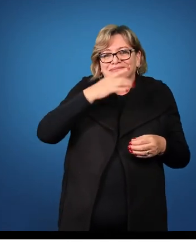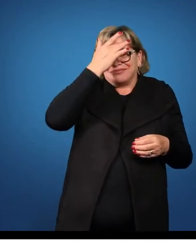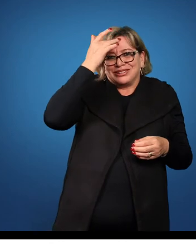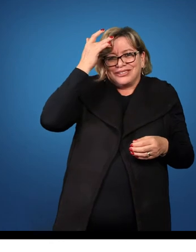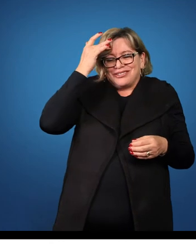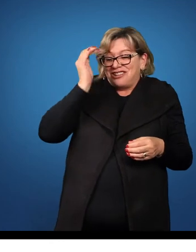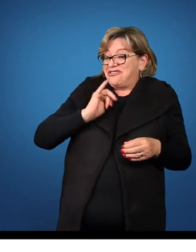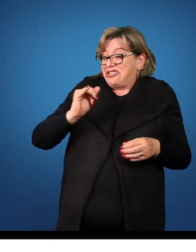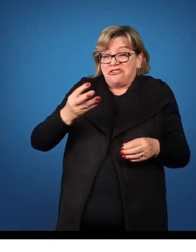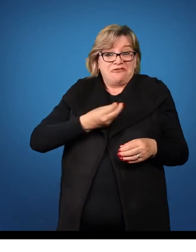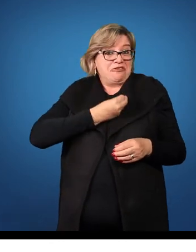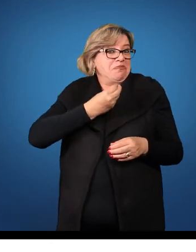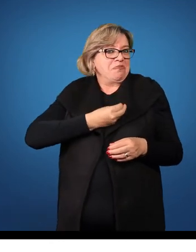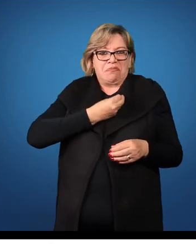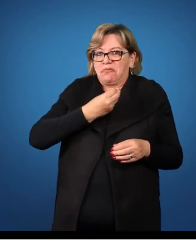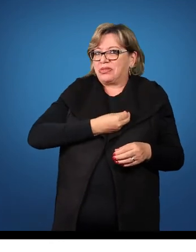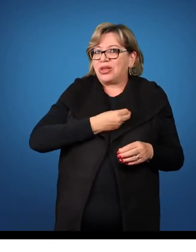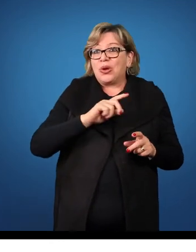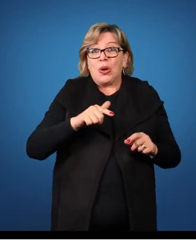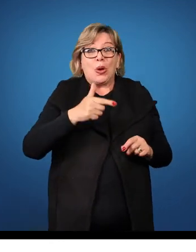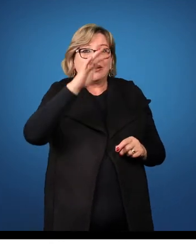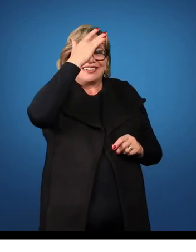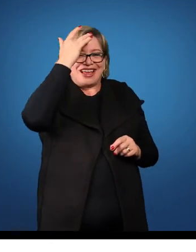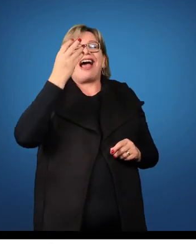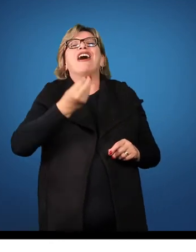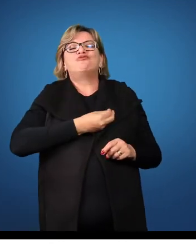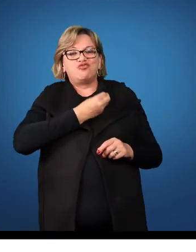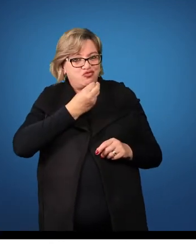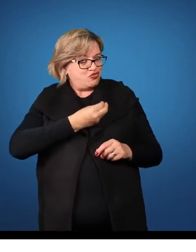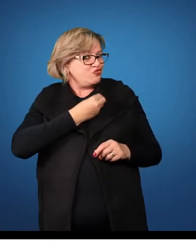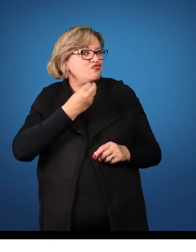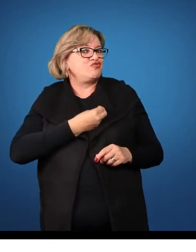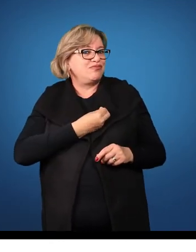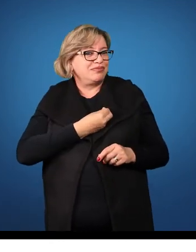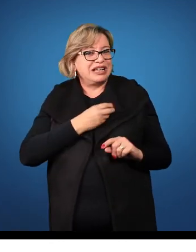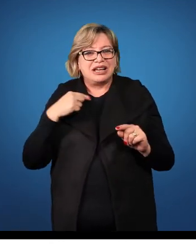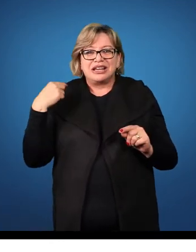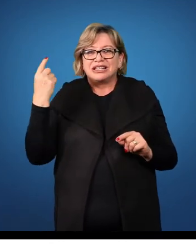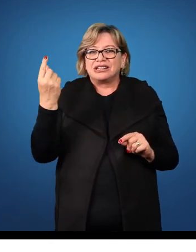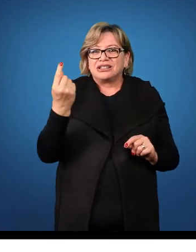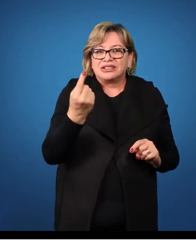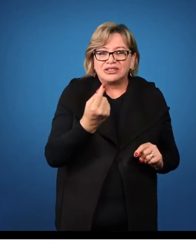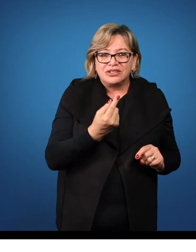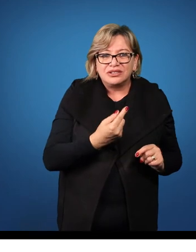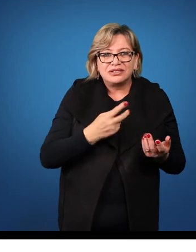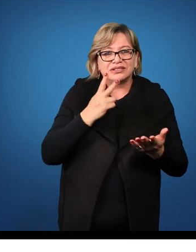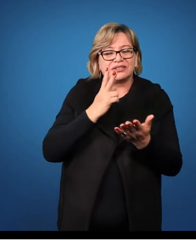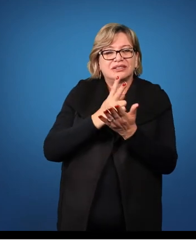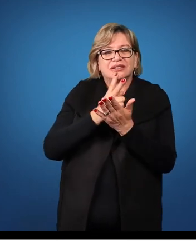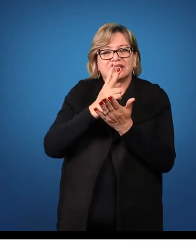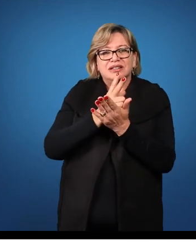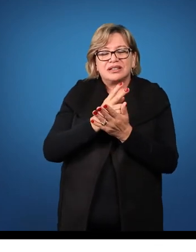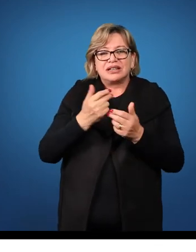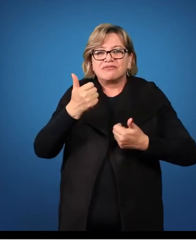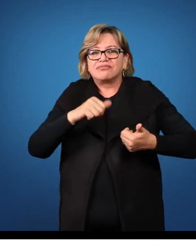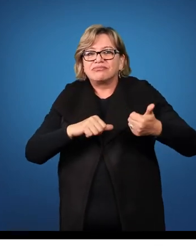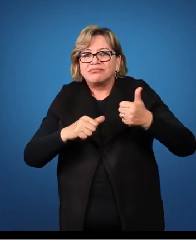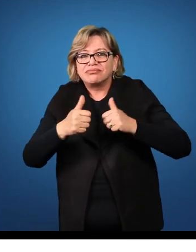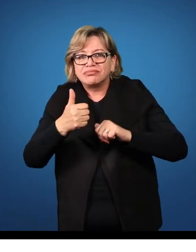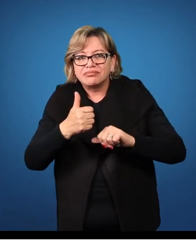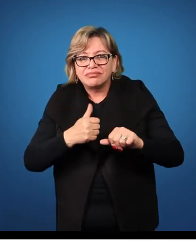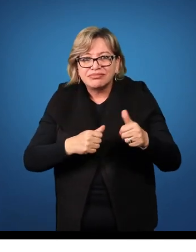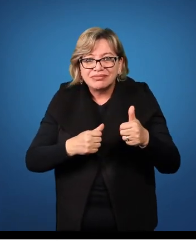que é inanimado e há quem diga que é animado. Mas como nós lidamos aqui com o caso de avaliação,